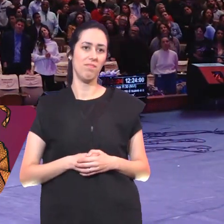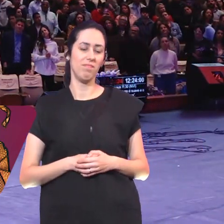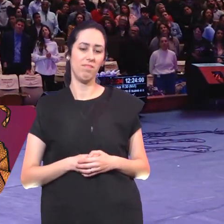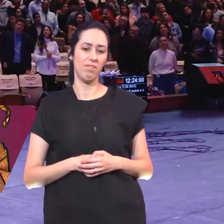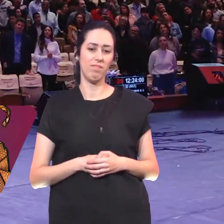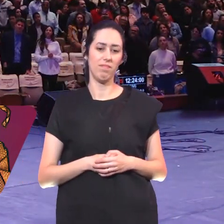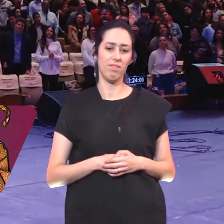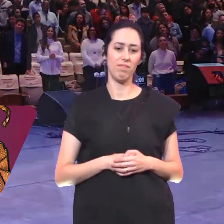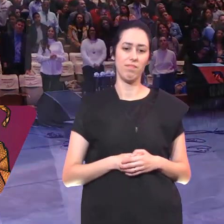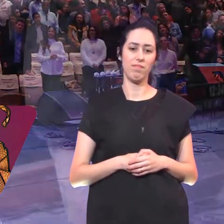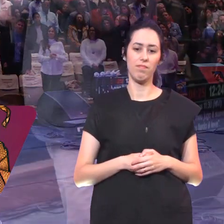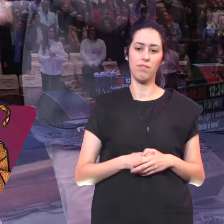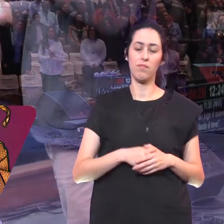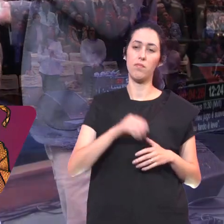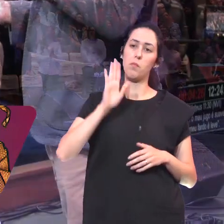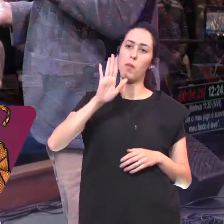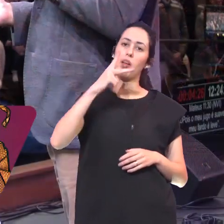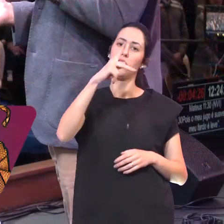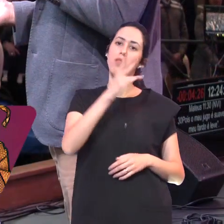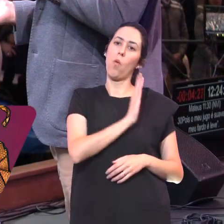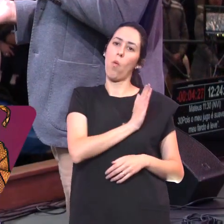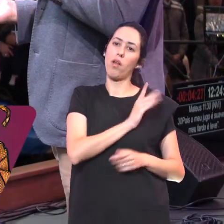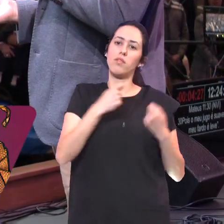Se o seu coração For humilde